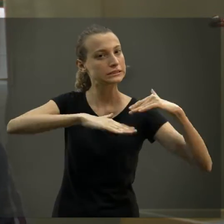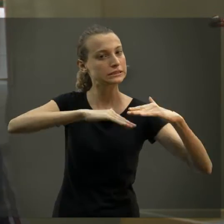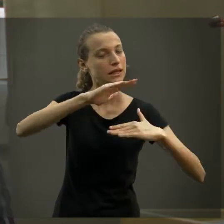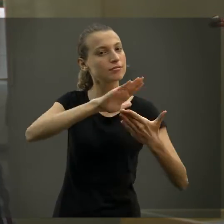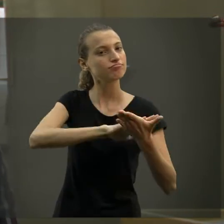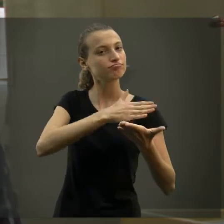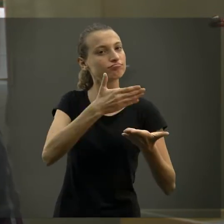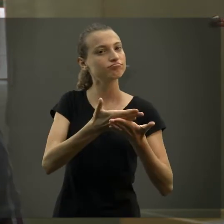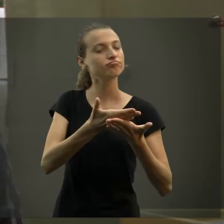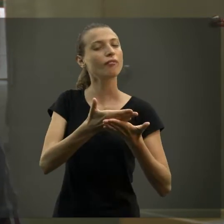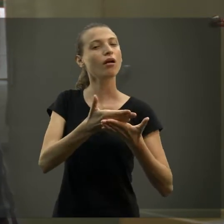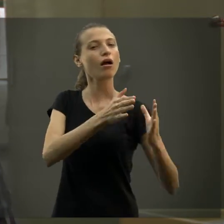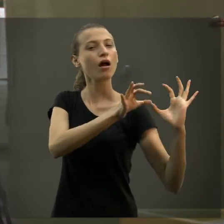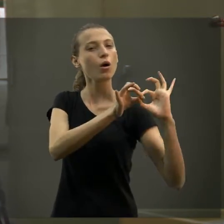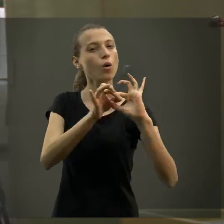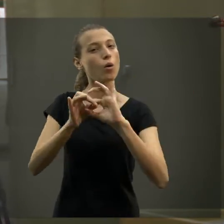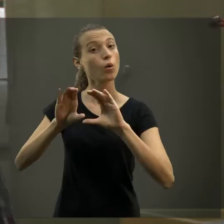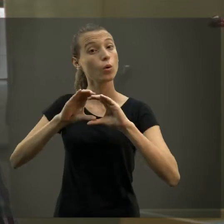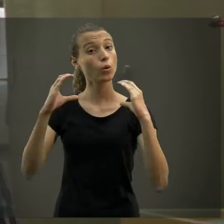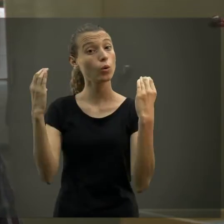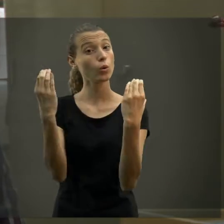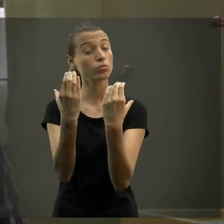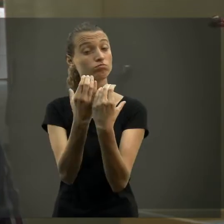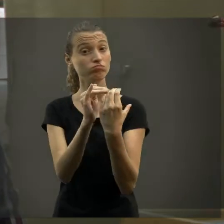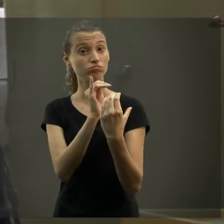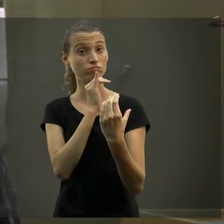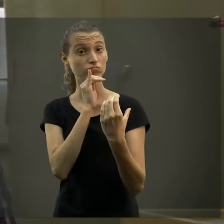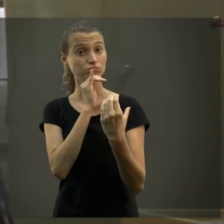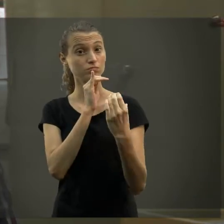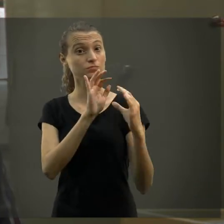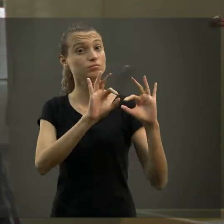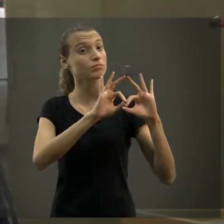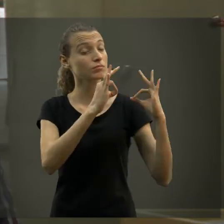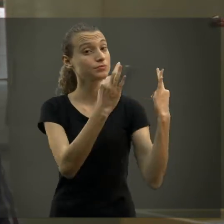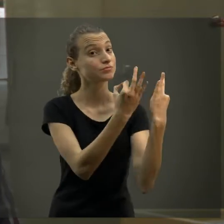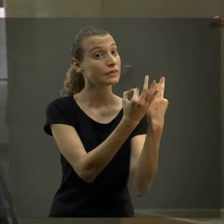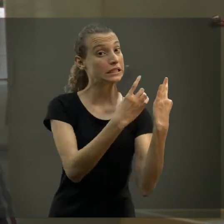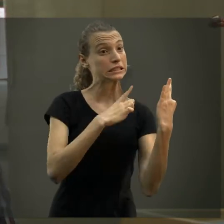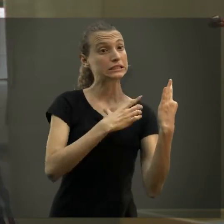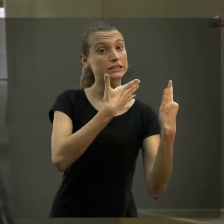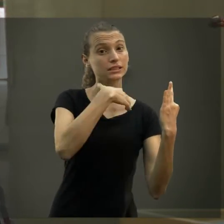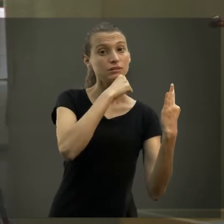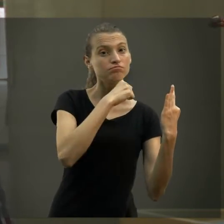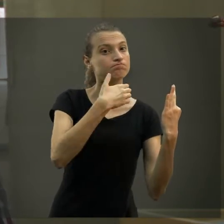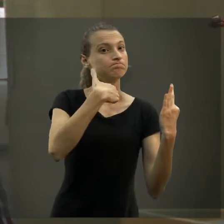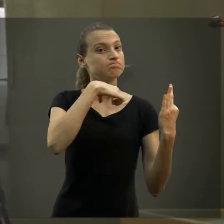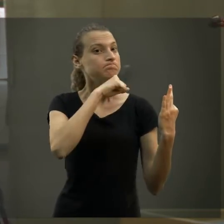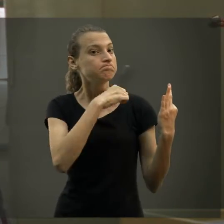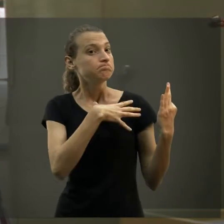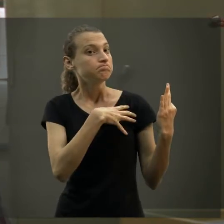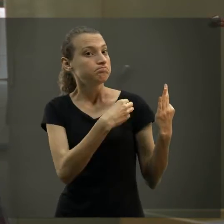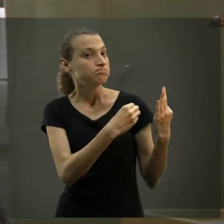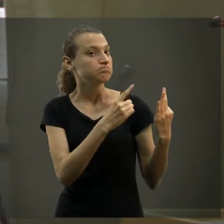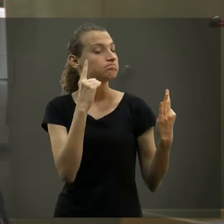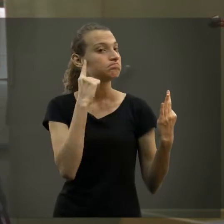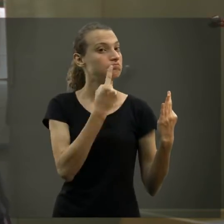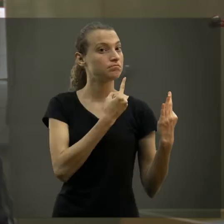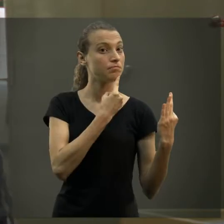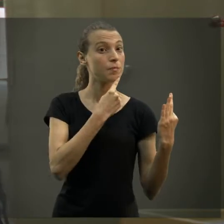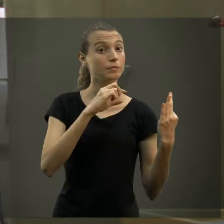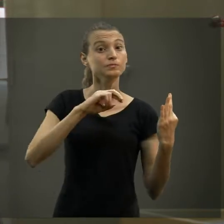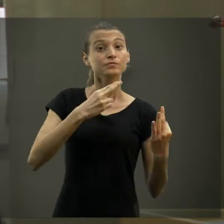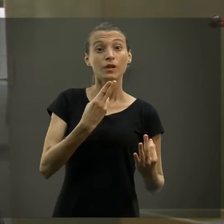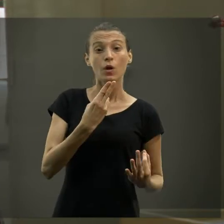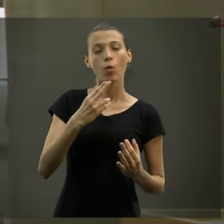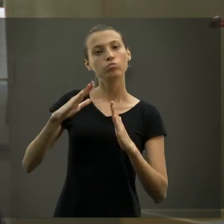situações comunitárias. São pessoas que eram pessoas de contextos familiares, filhos de surdos, filhos